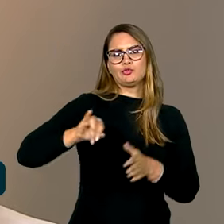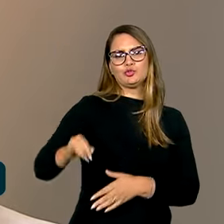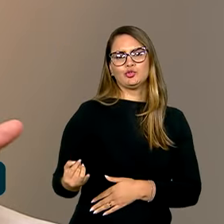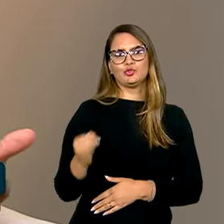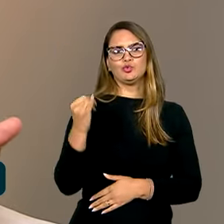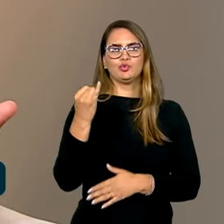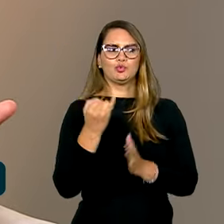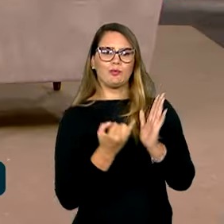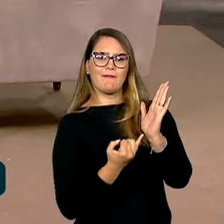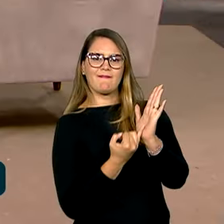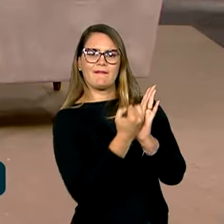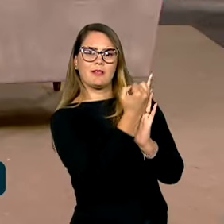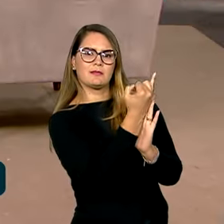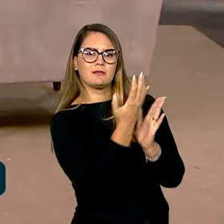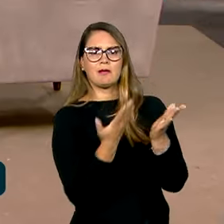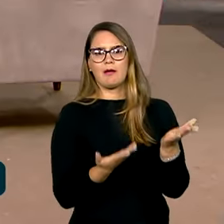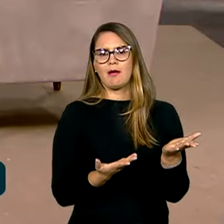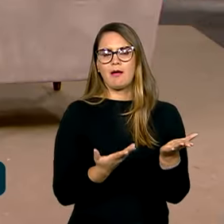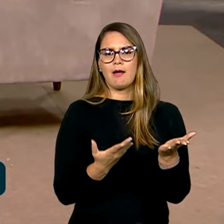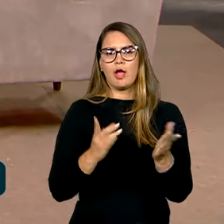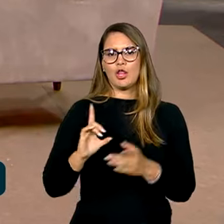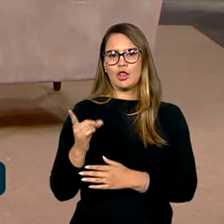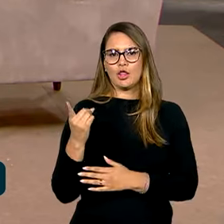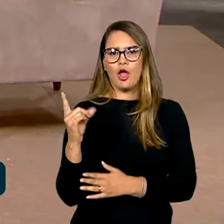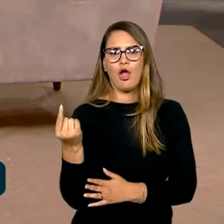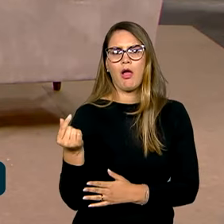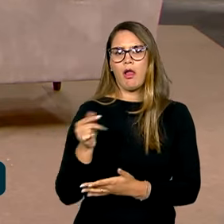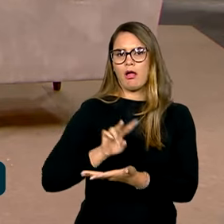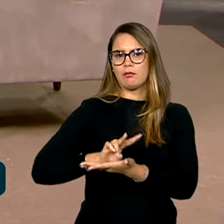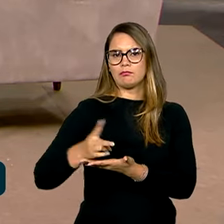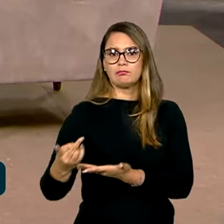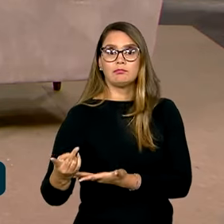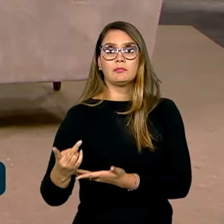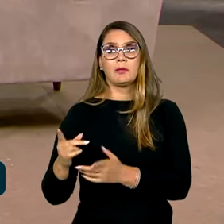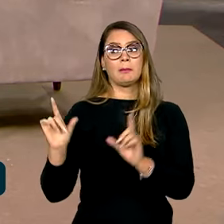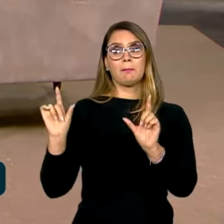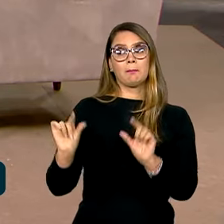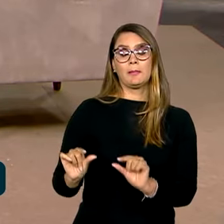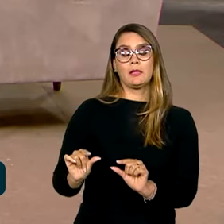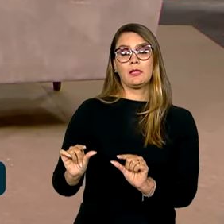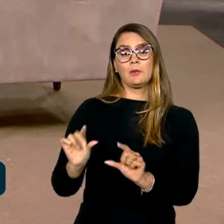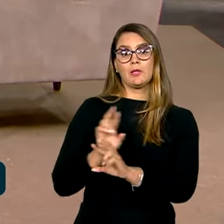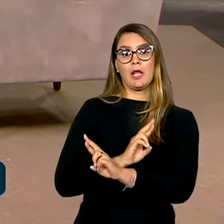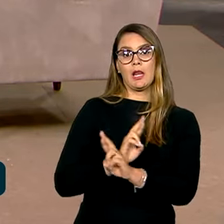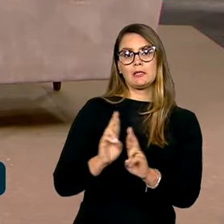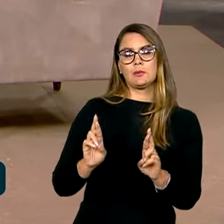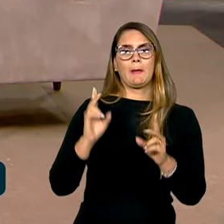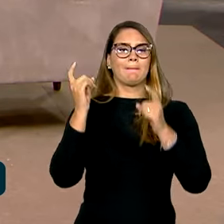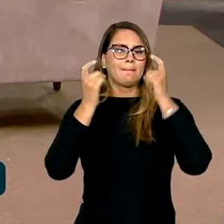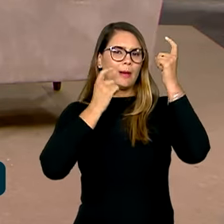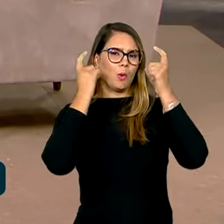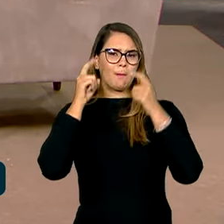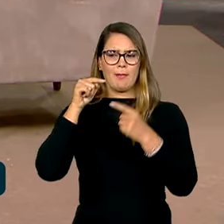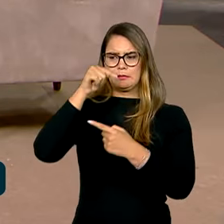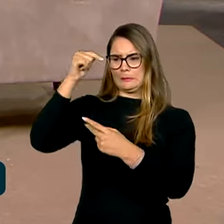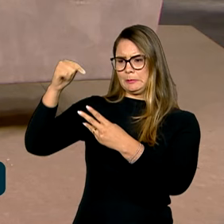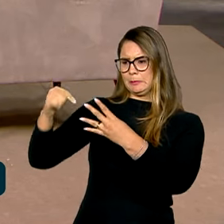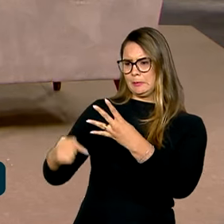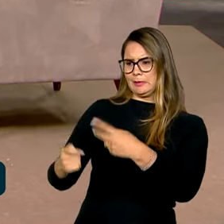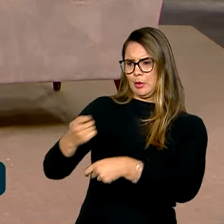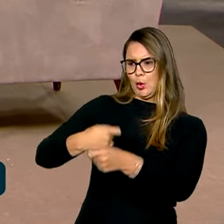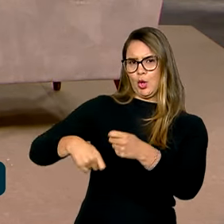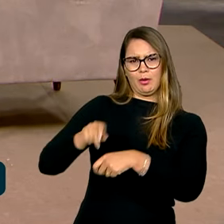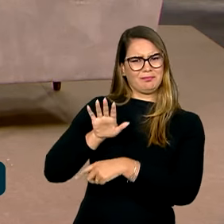inflação, o câmbio do dólar, estão muito menos preocupadas com essas questões econômicas